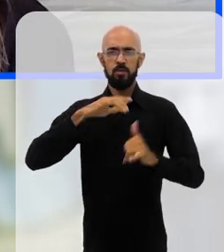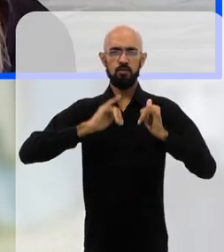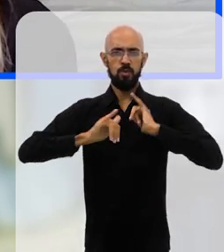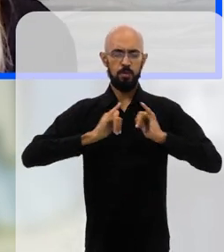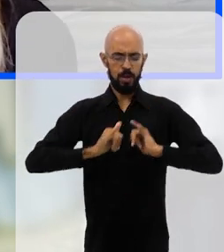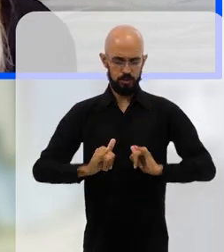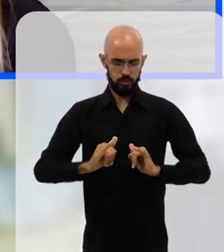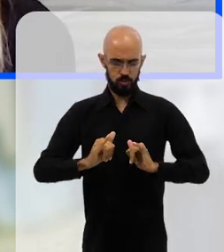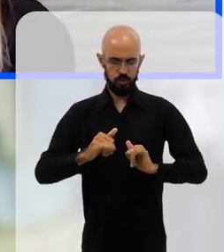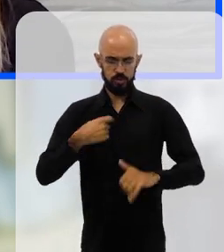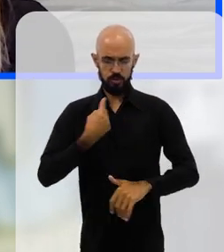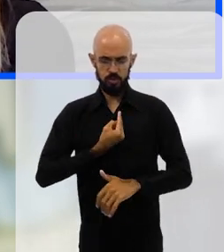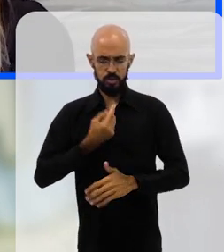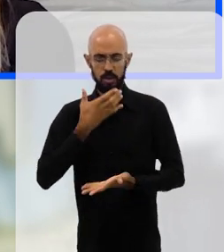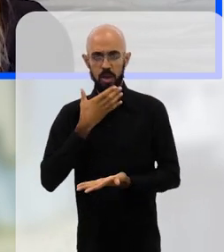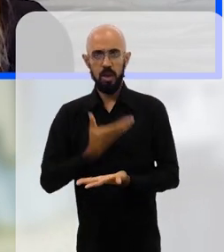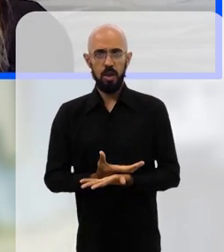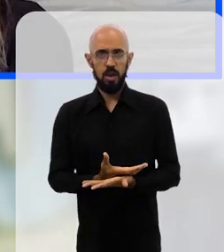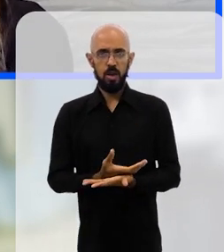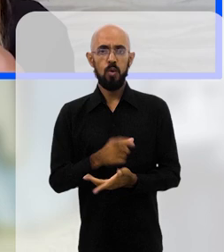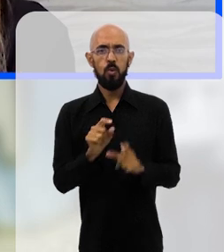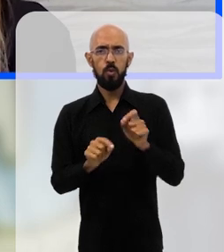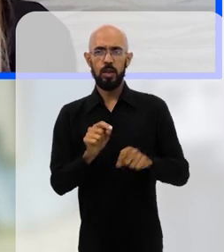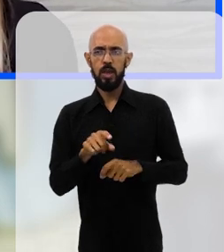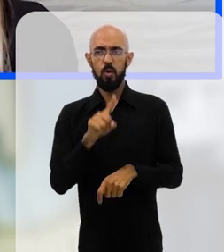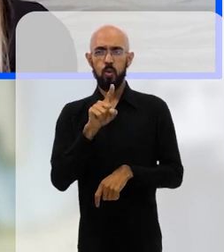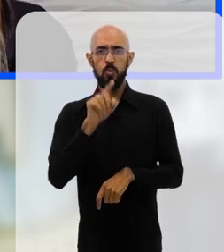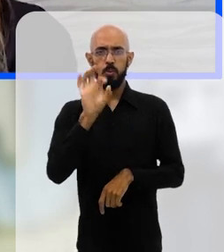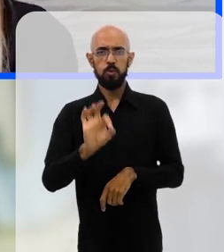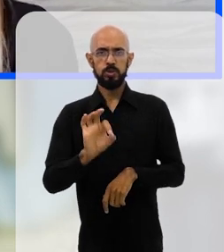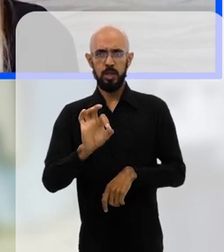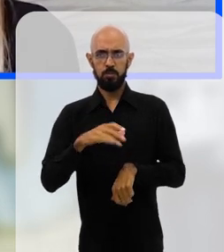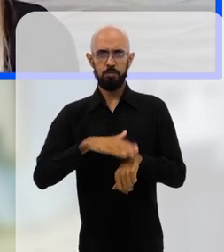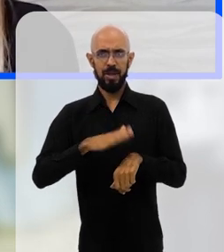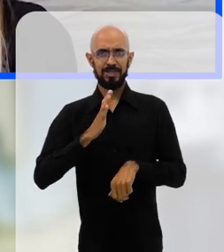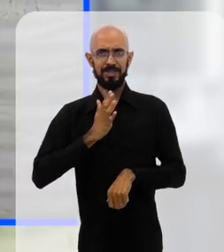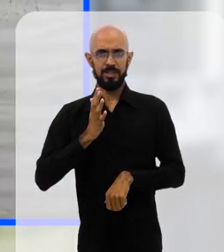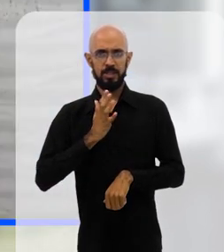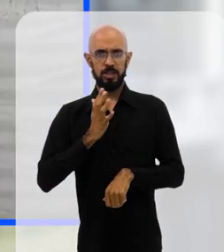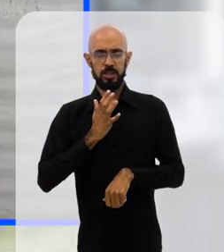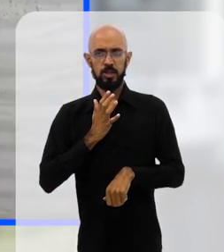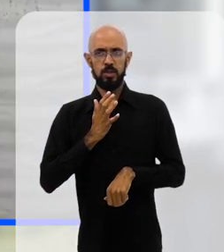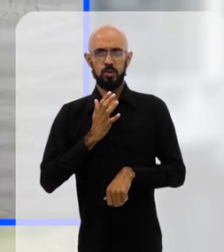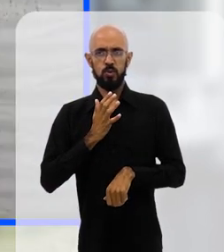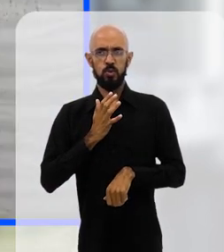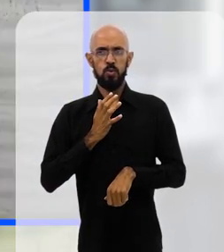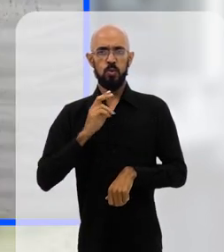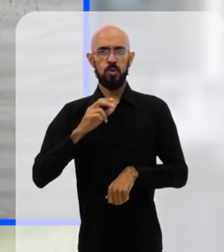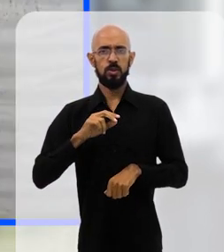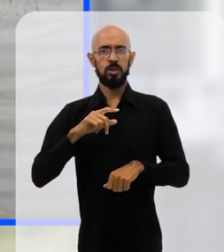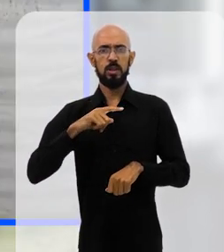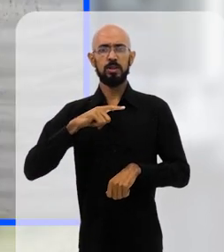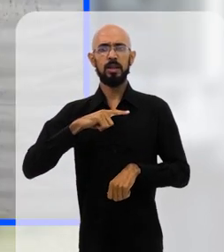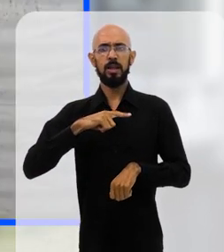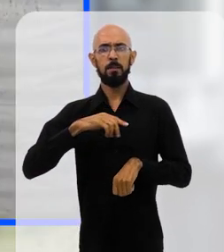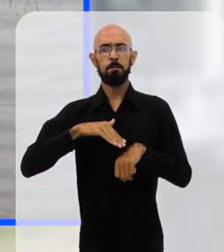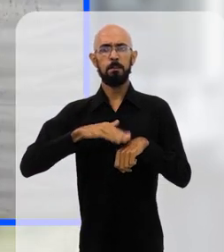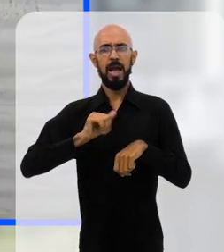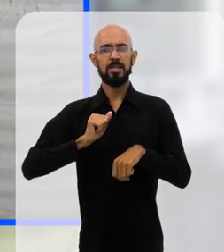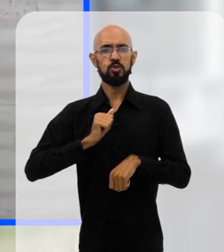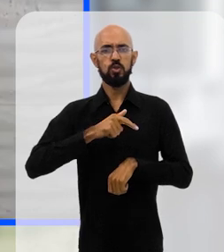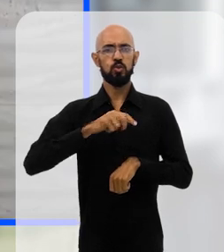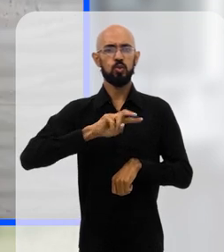um dado aqui que é muito impressionante também, que 1% mais rico do mundo emite mais que o dobro de